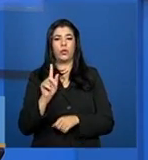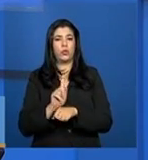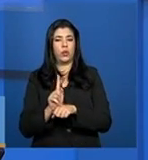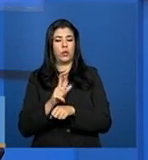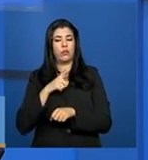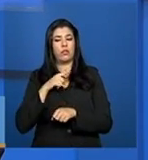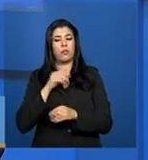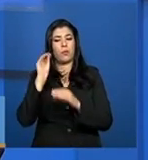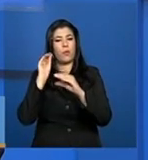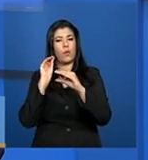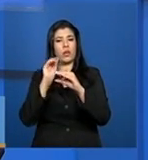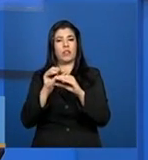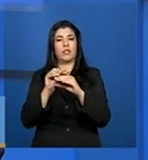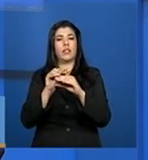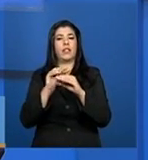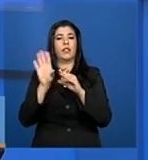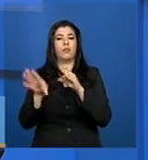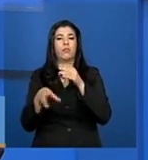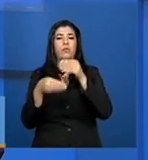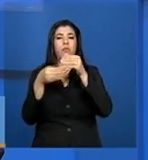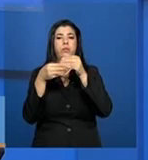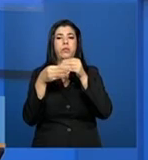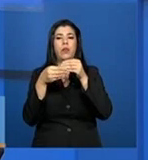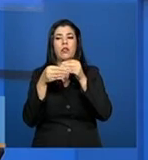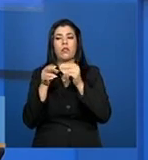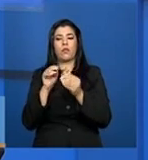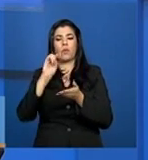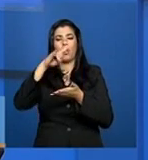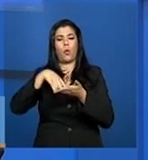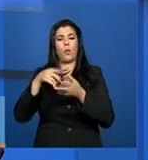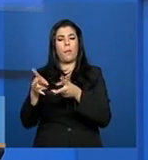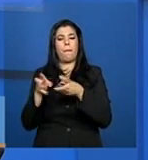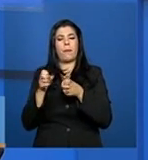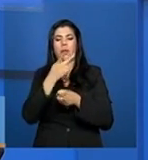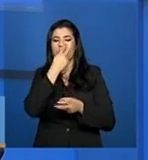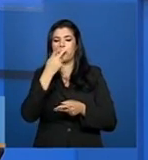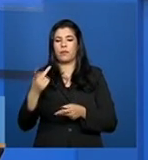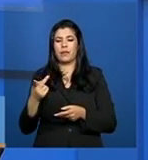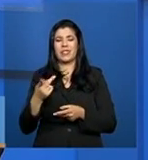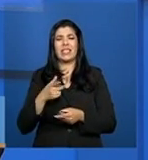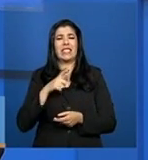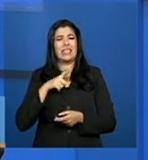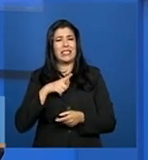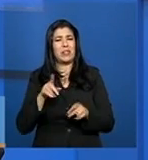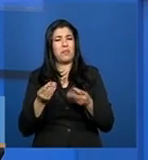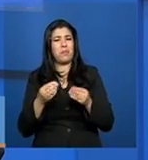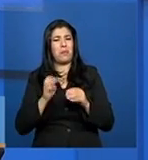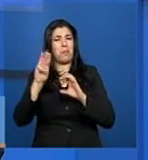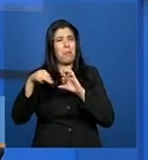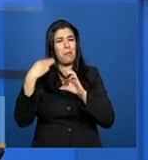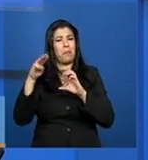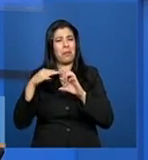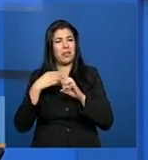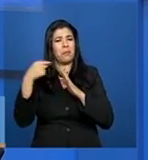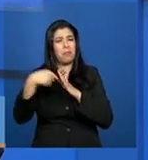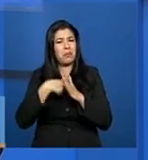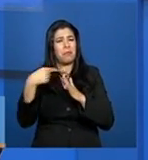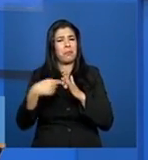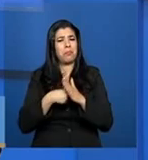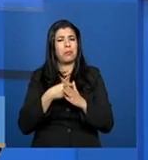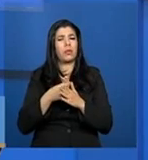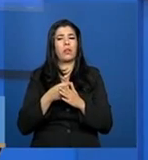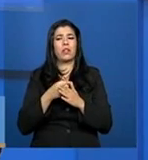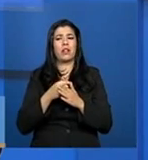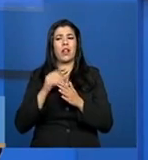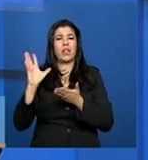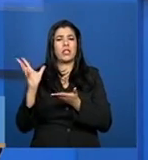visitas, né? Uma outra questão que a gente recebe muito questionamento é que o gestor salva o parecer de visita e